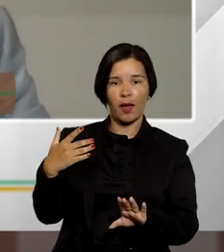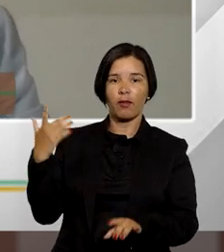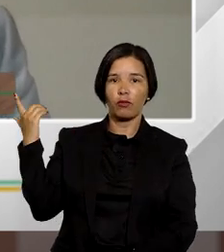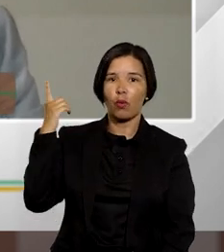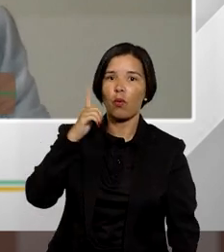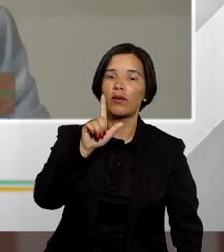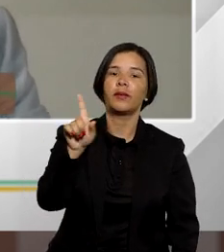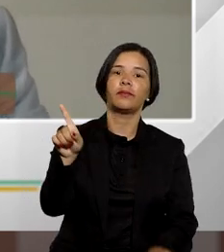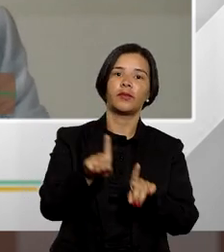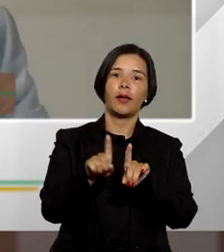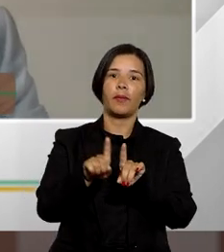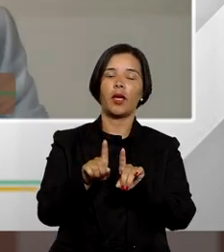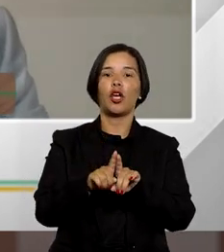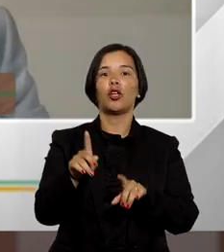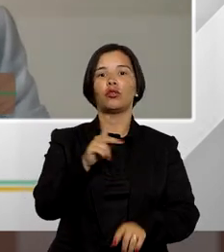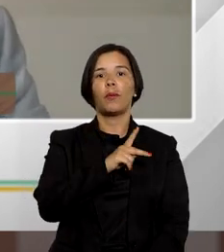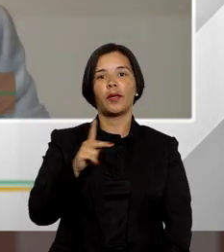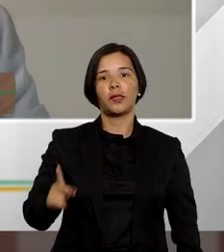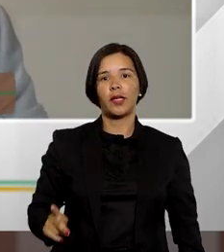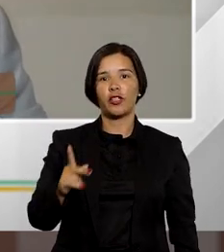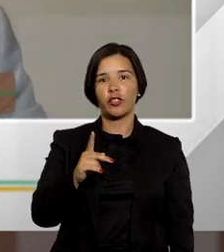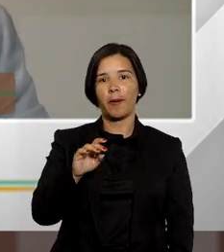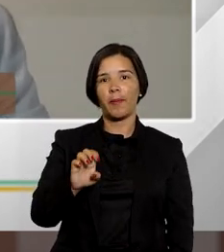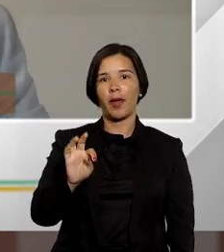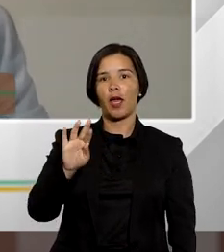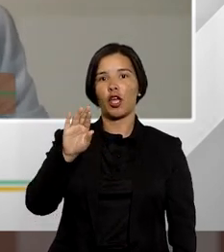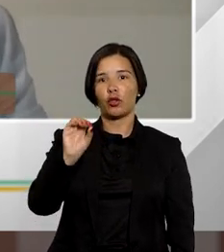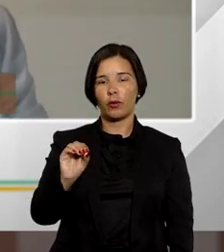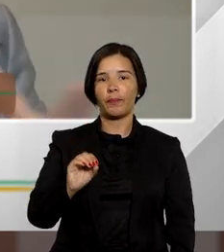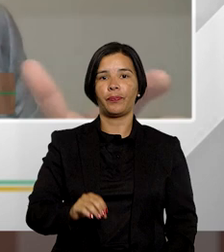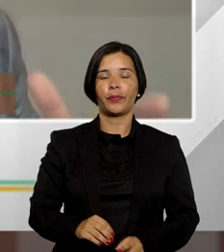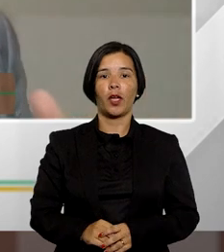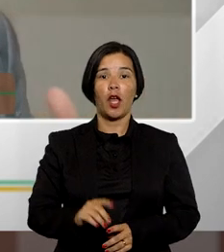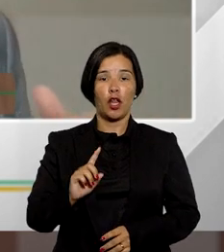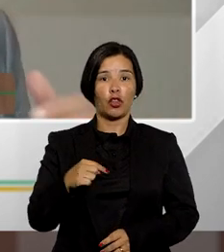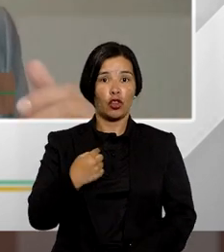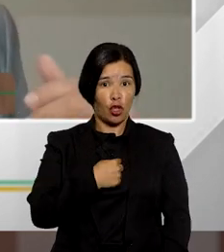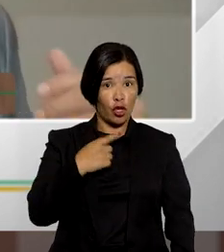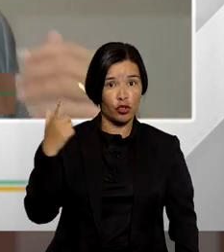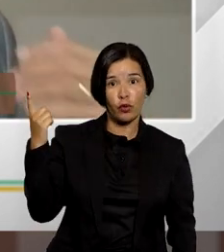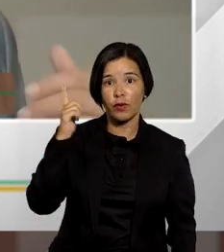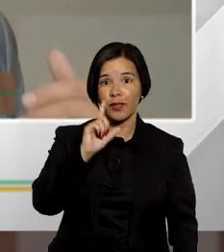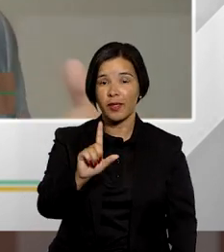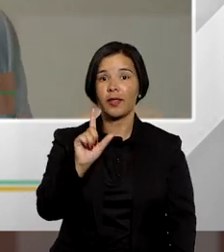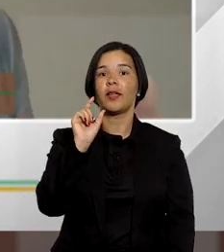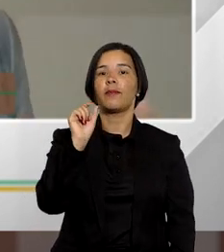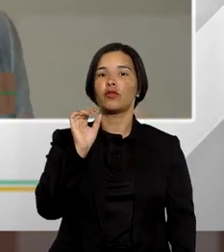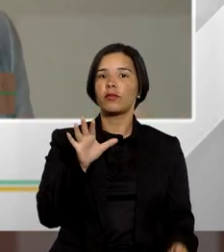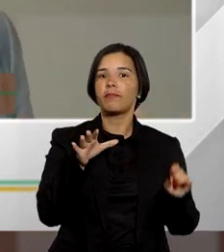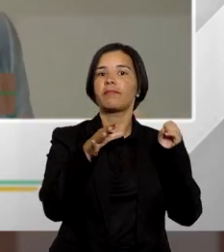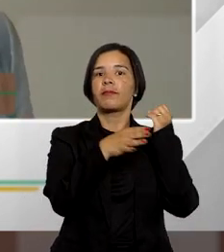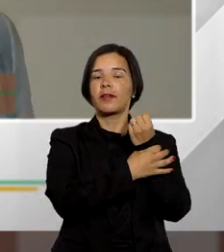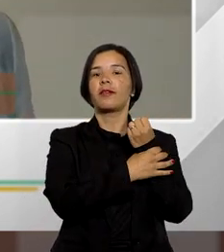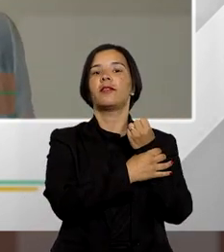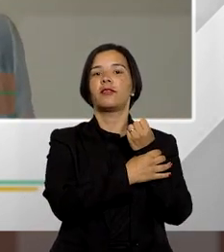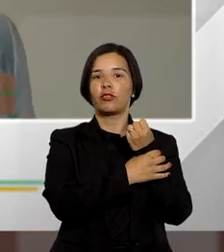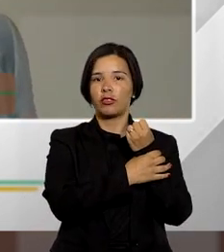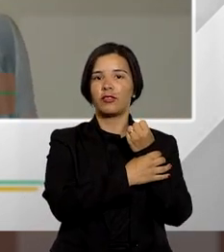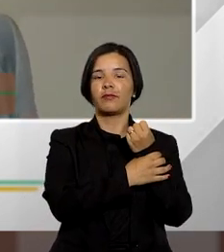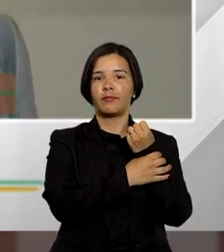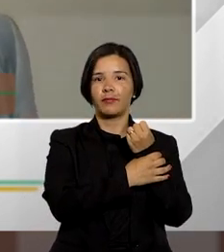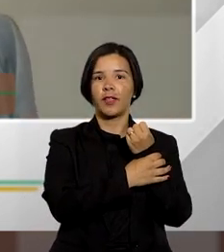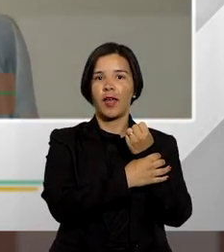conquista da atual gestão do presidente Beto em que conseguimos não apenas garantir